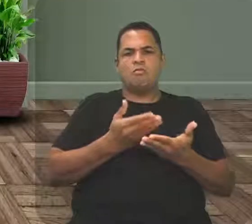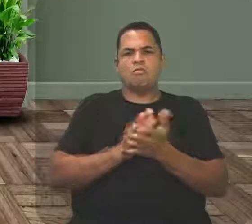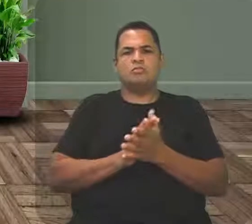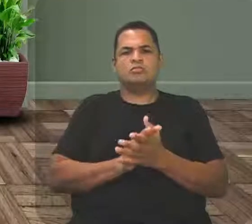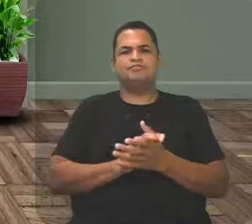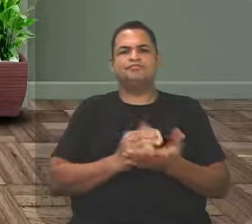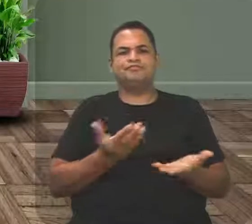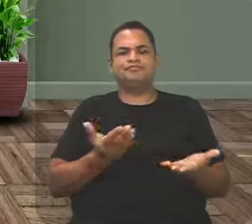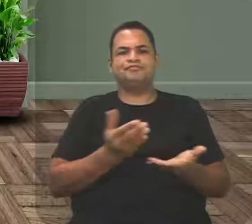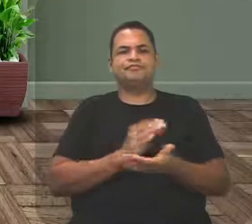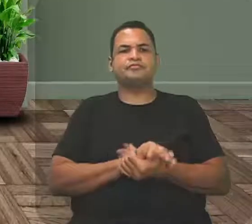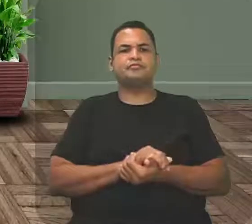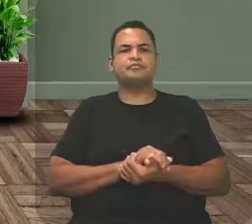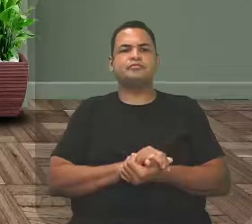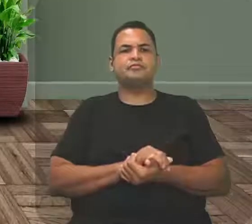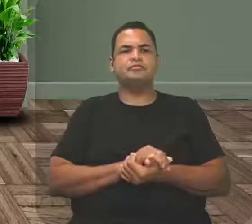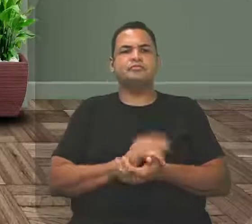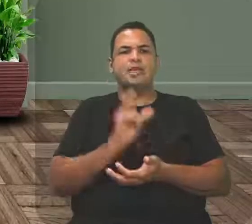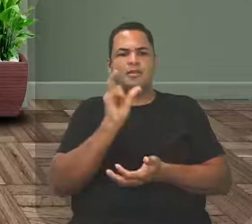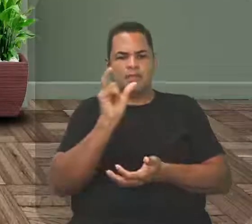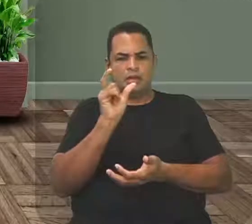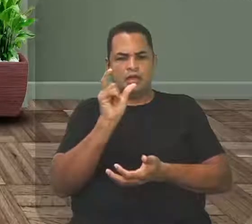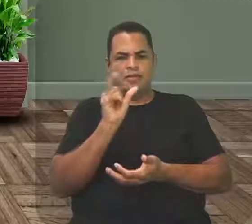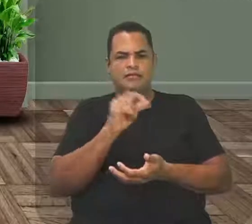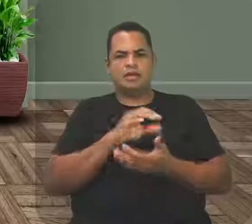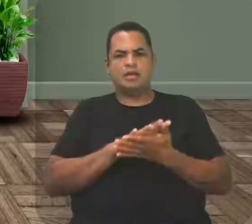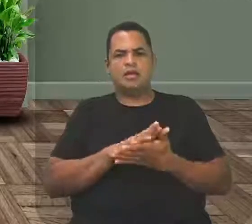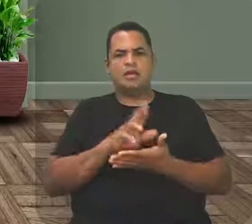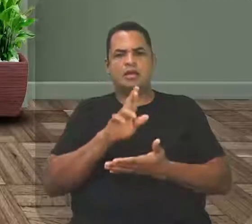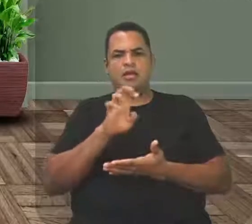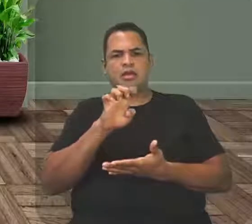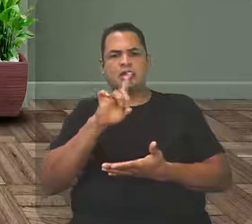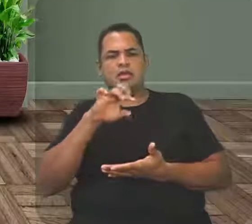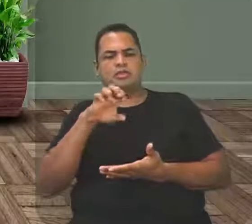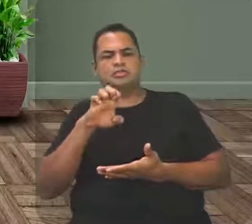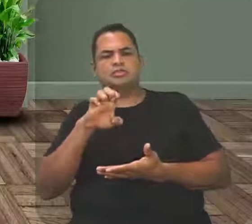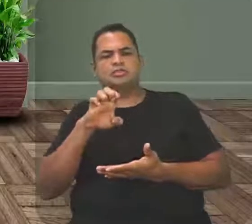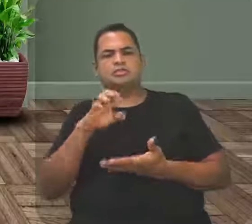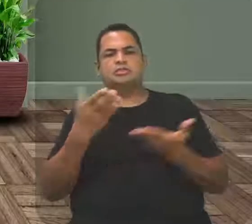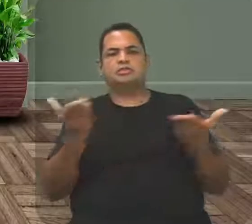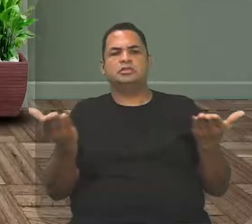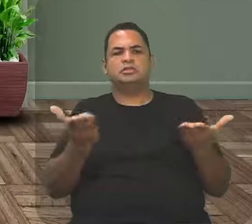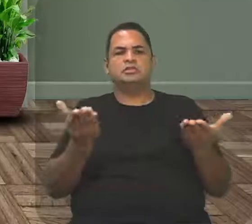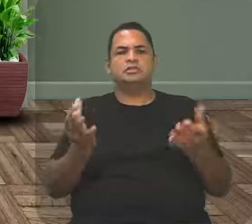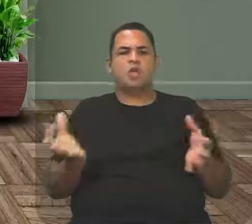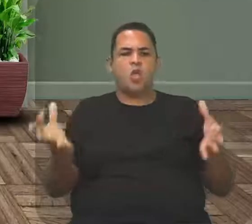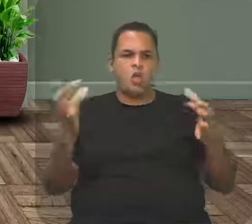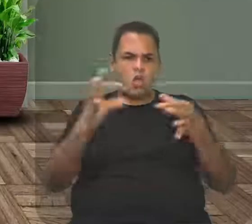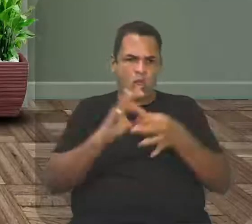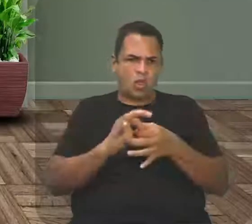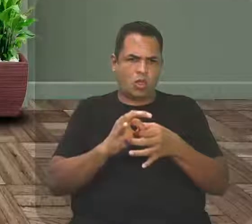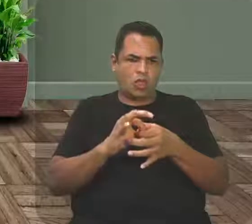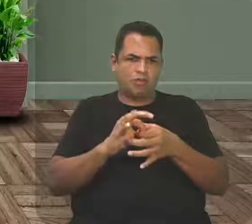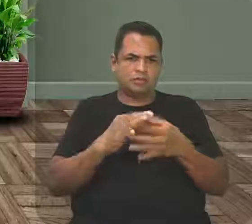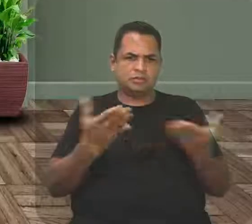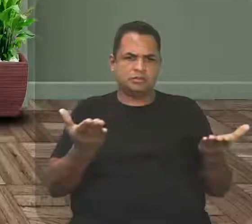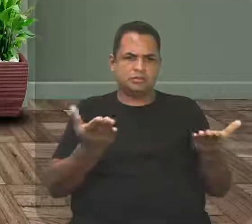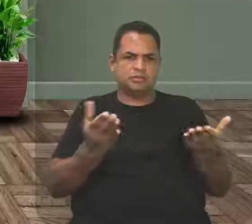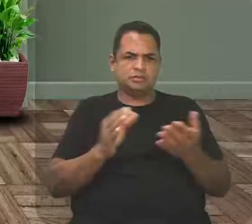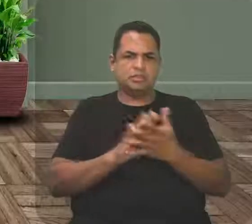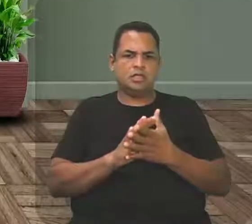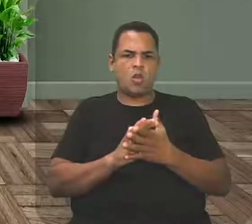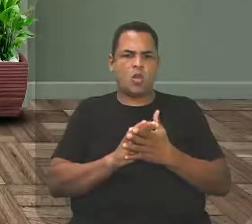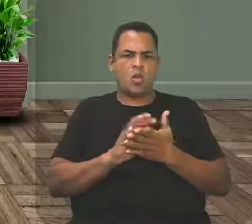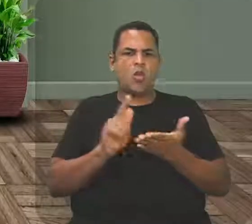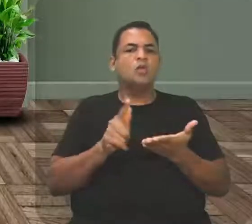rede. E aí a palavra rede, né? Rede social. Que é o que está aí no contexto, dentro desse gênero